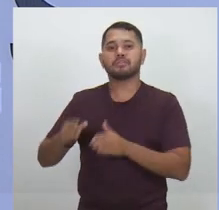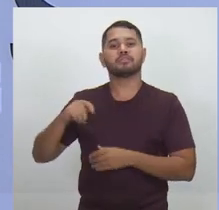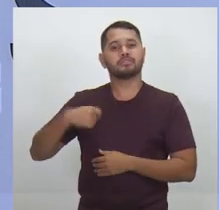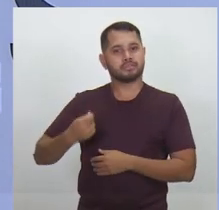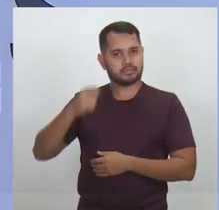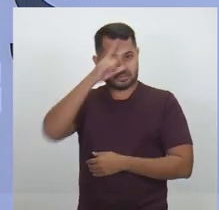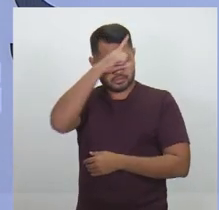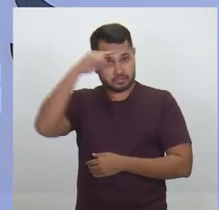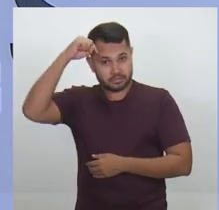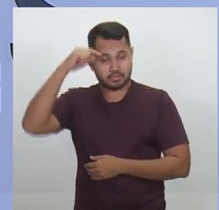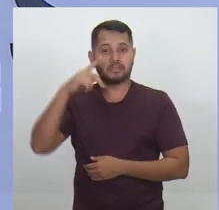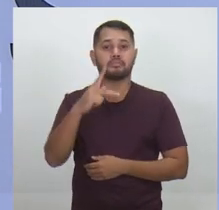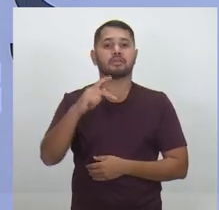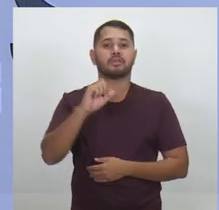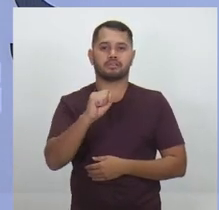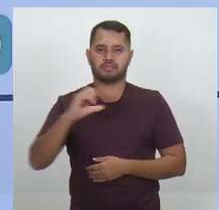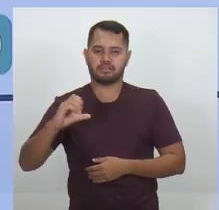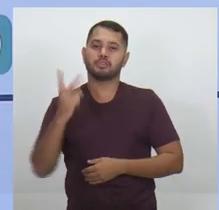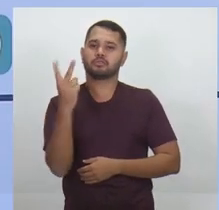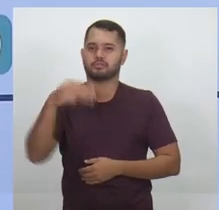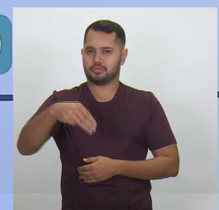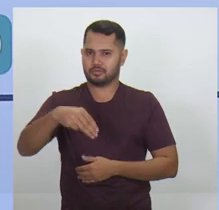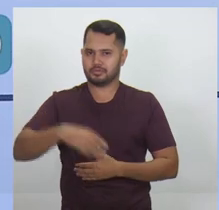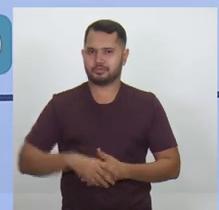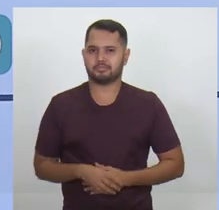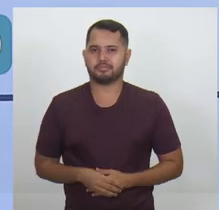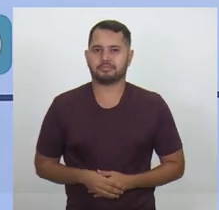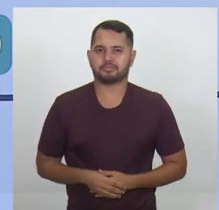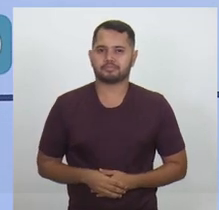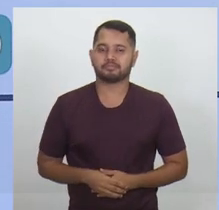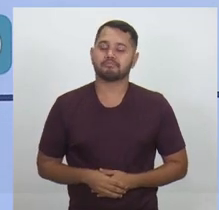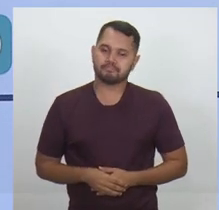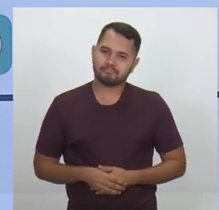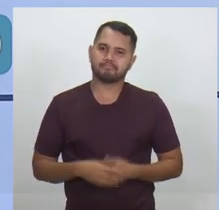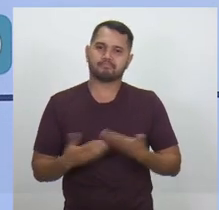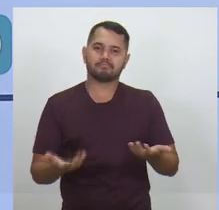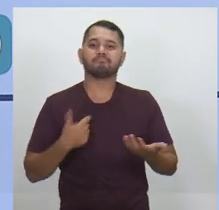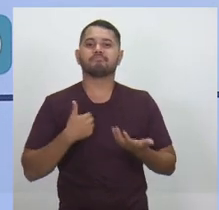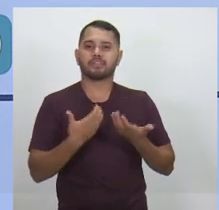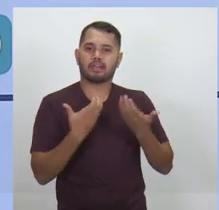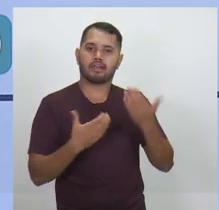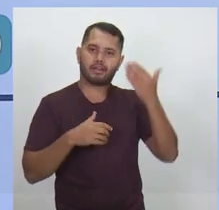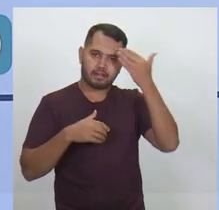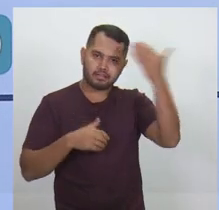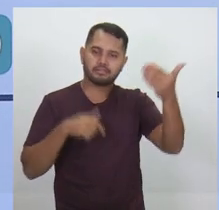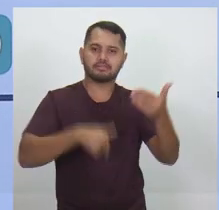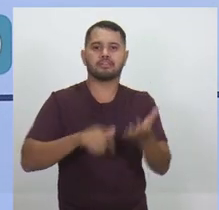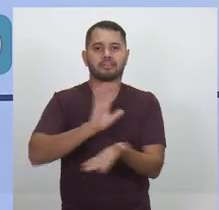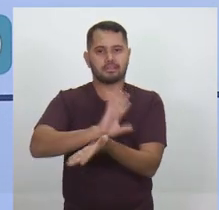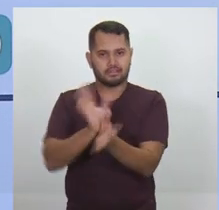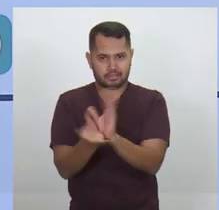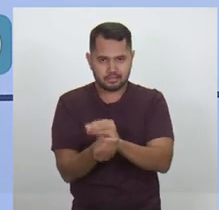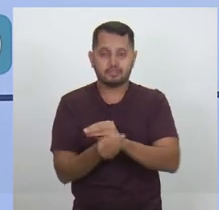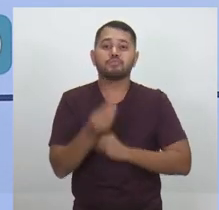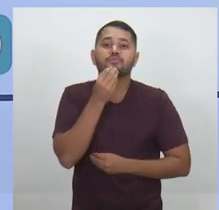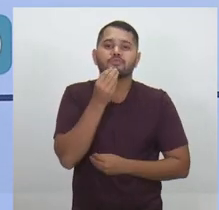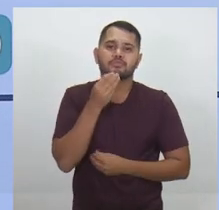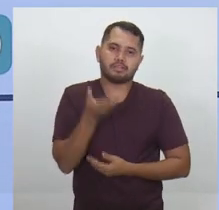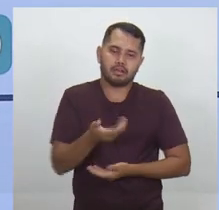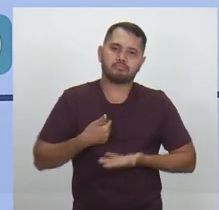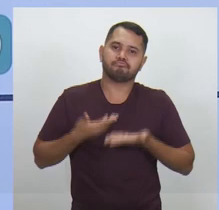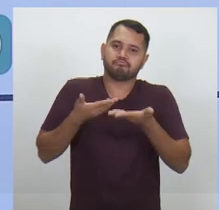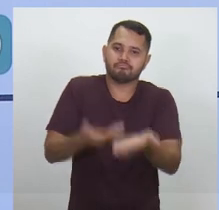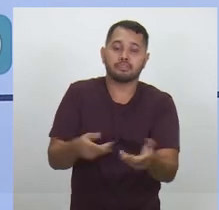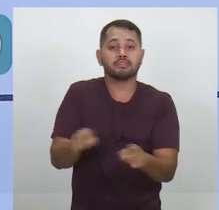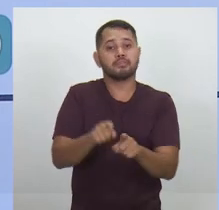Lima, do PSC. O senhor tem dois minutos. Quero agradecer à TV em Tempo pela oportunidade. Quero agradecer